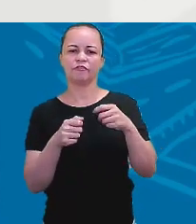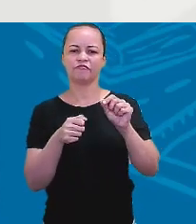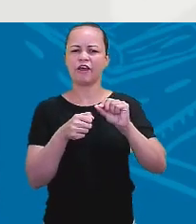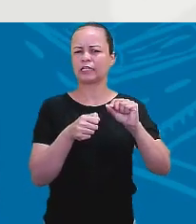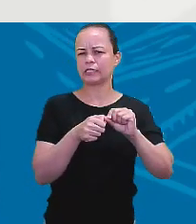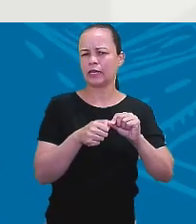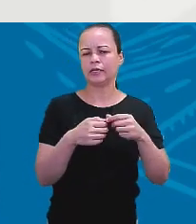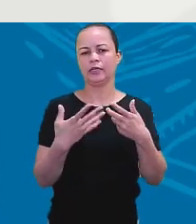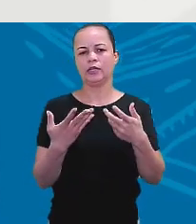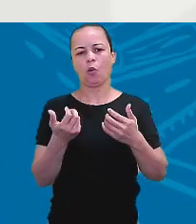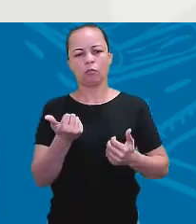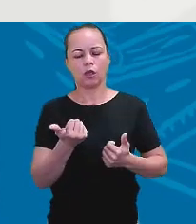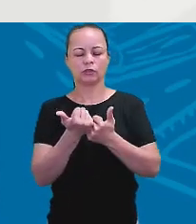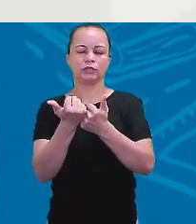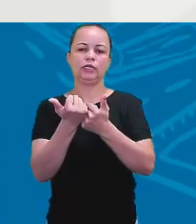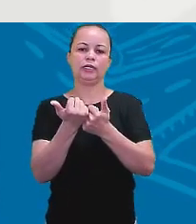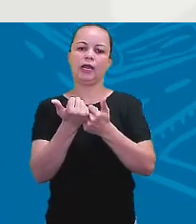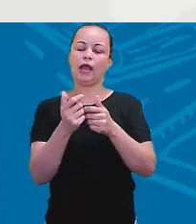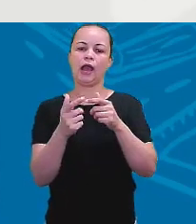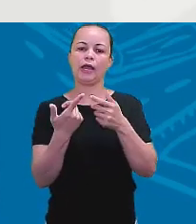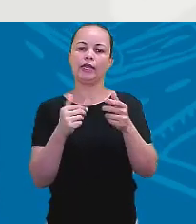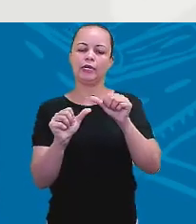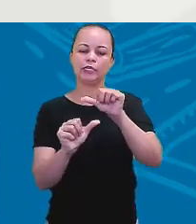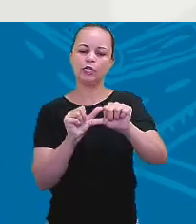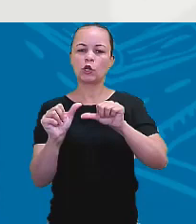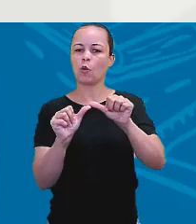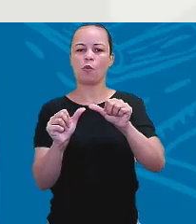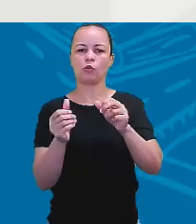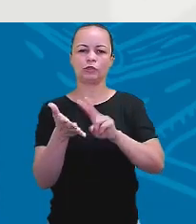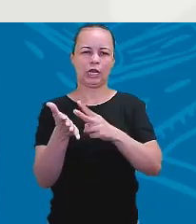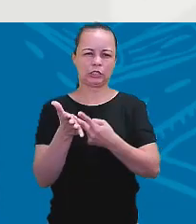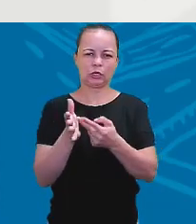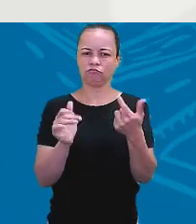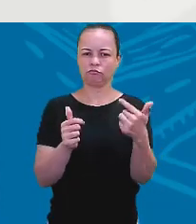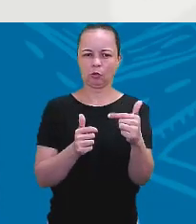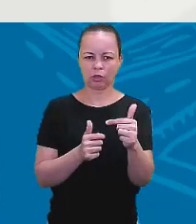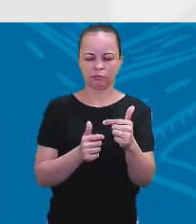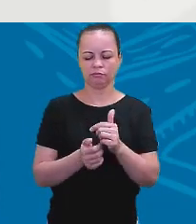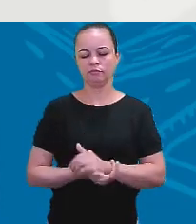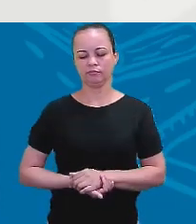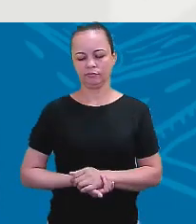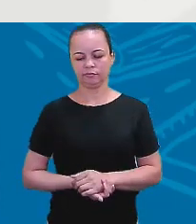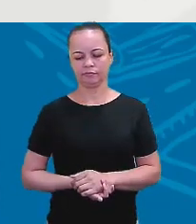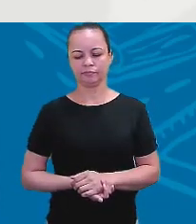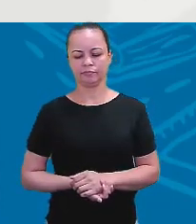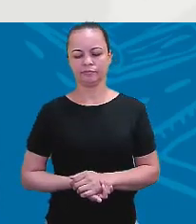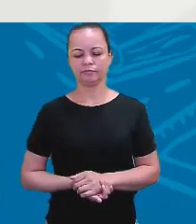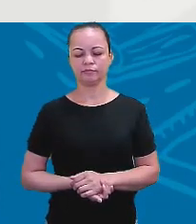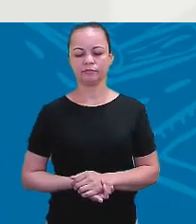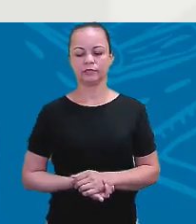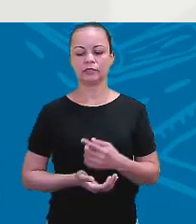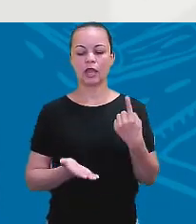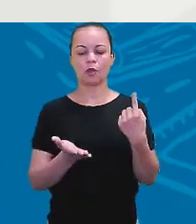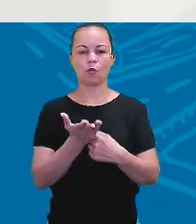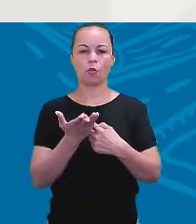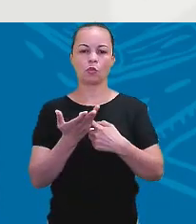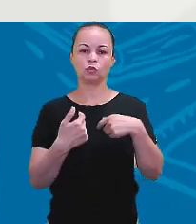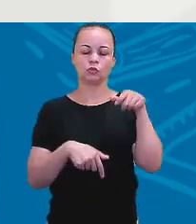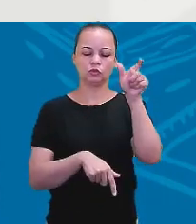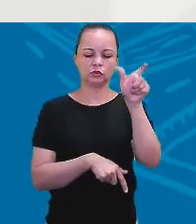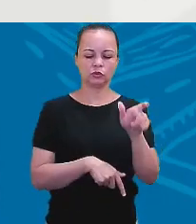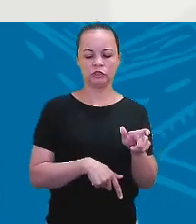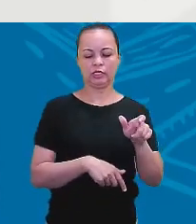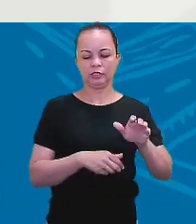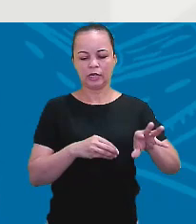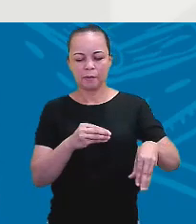como auxiliar, eles não têm tradução. Let's see? Bem, de acordo com o sujeito, emprega